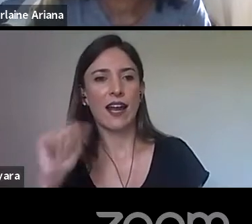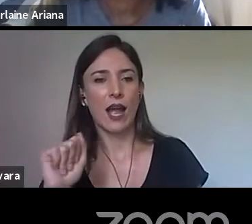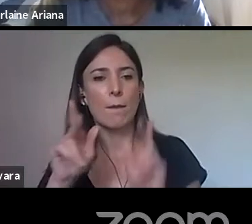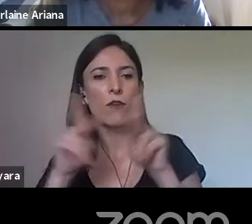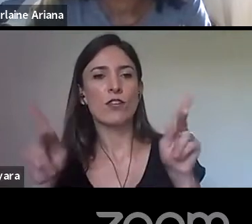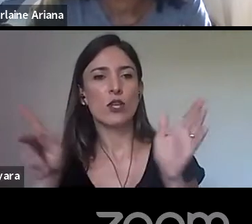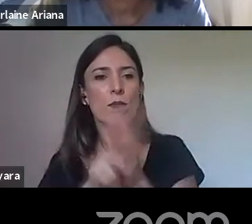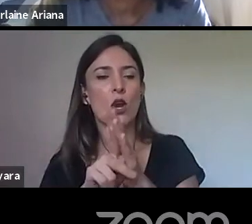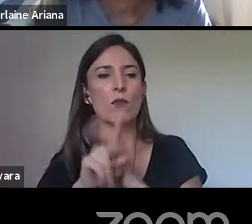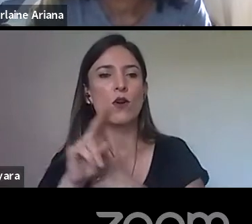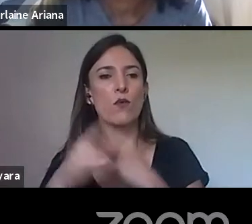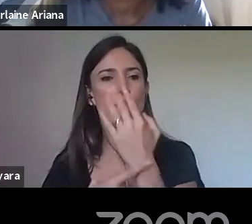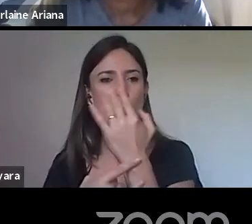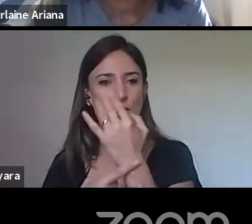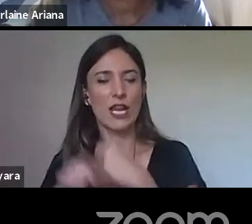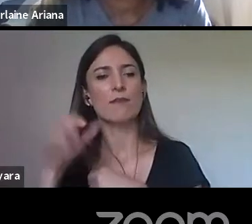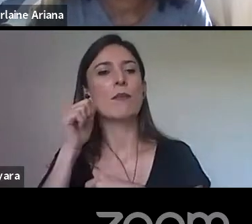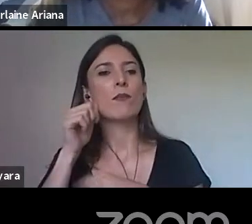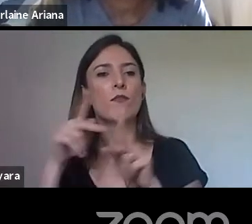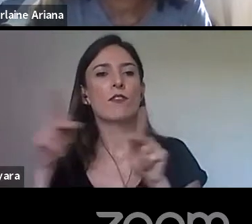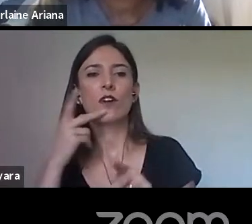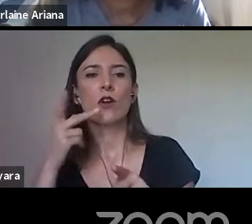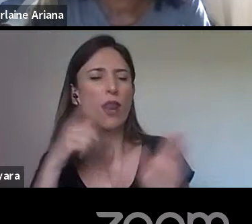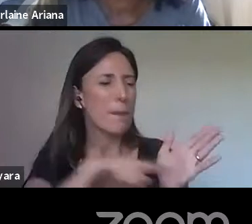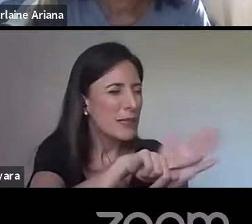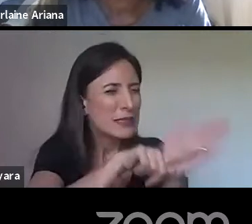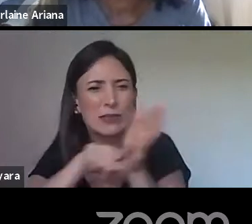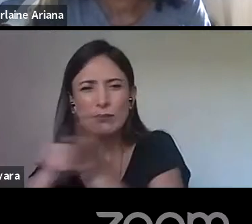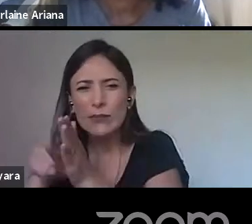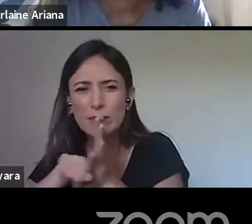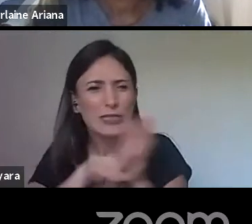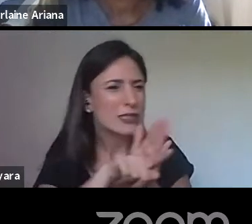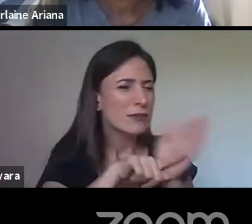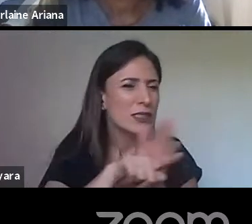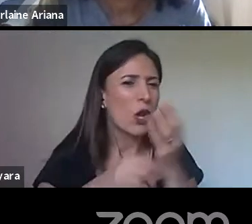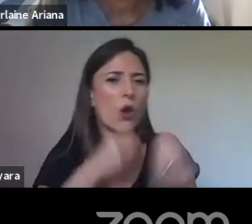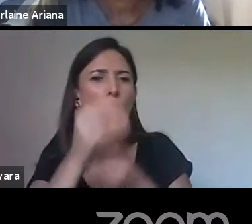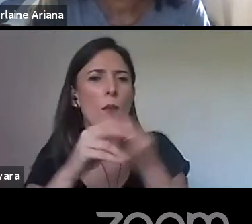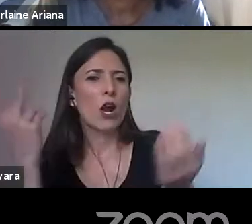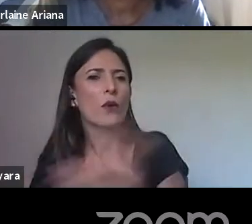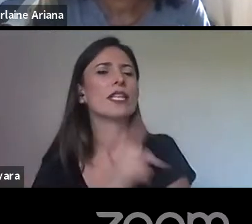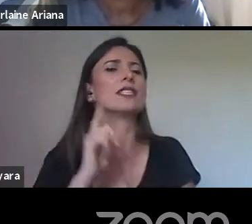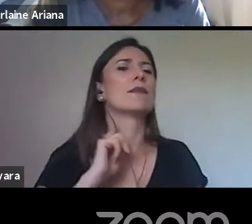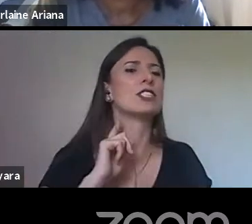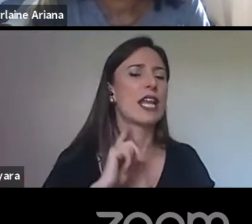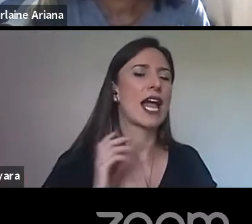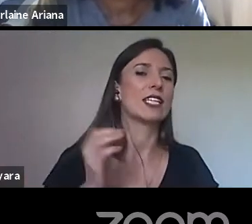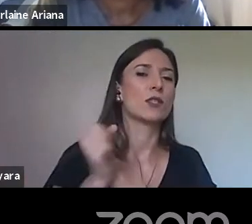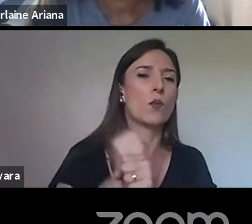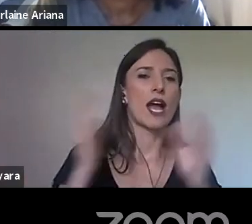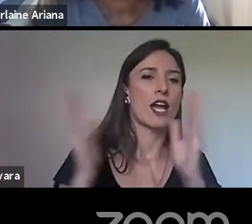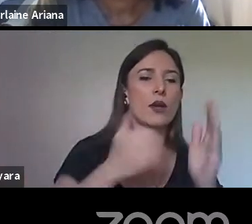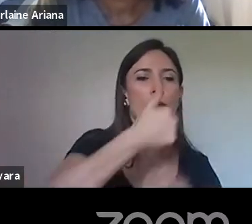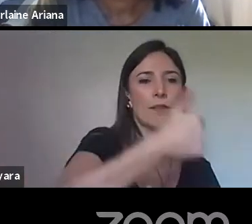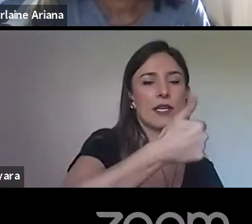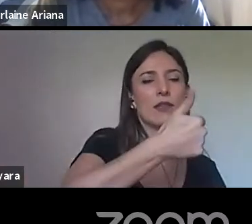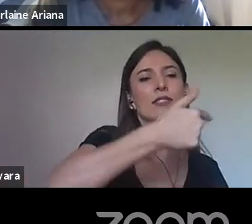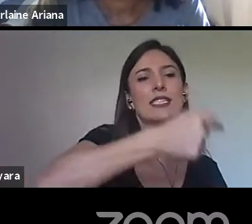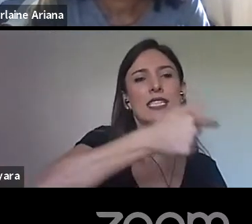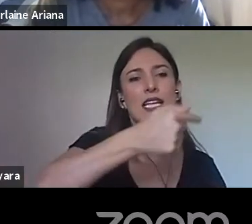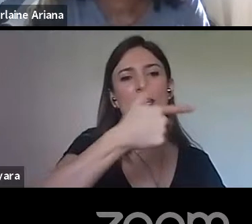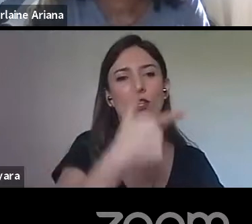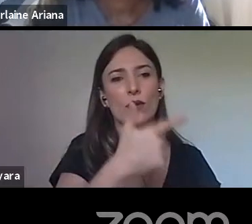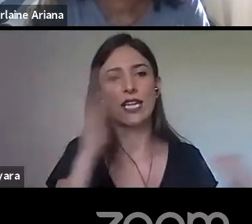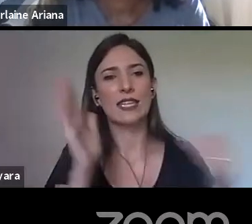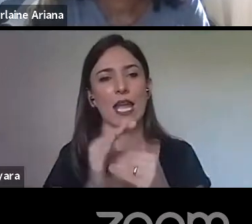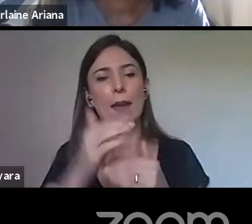que, no levantamento que ela fez, pensando em Minas Gerais, entre 1772 e 1814, entre um